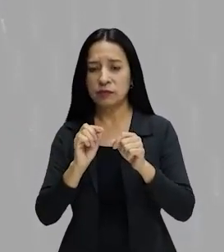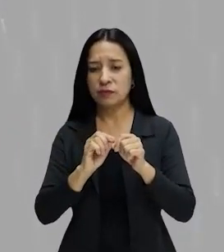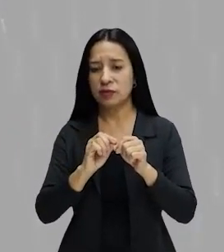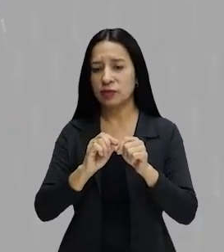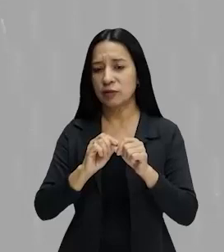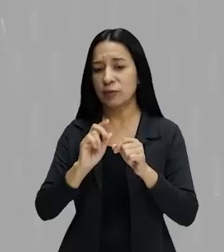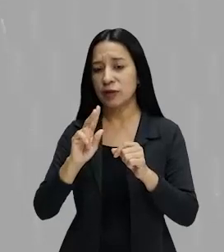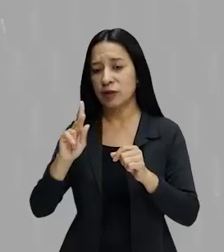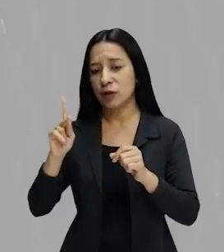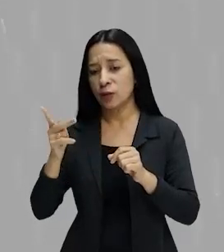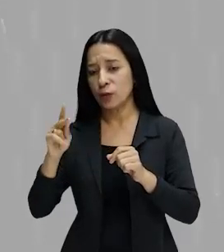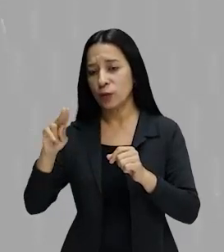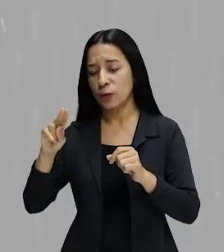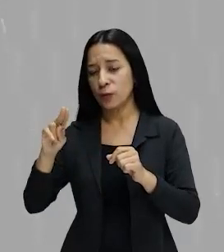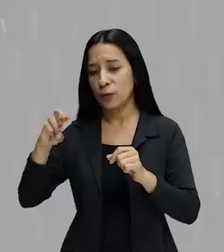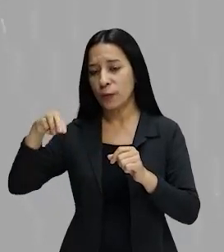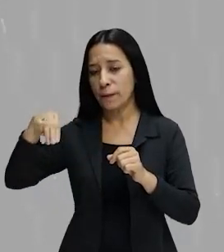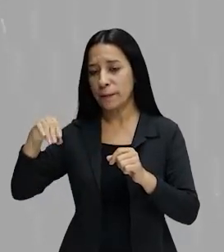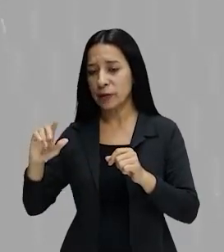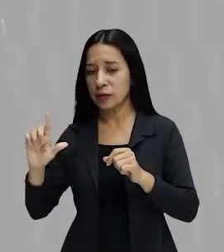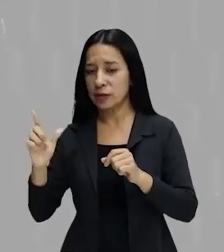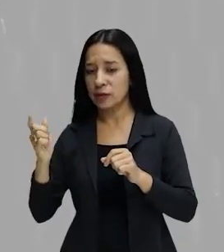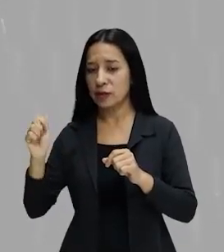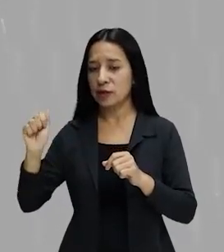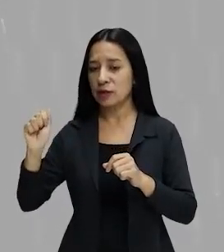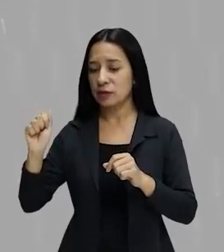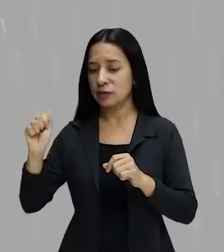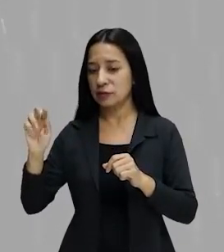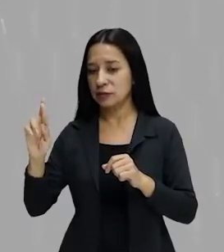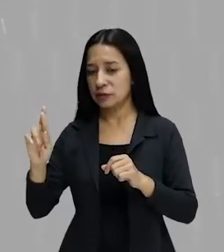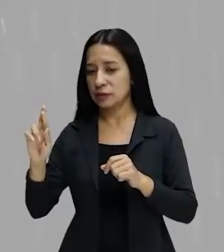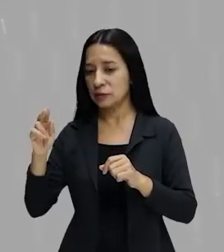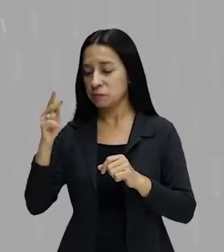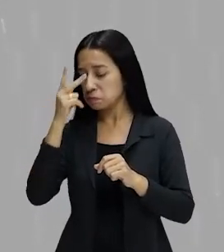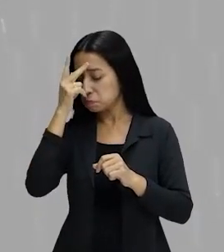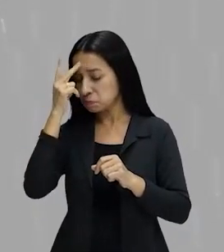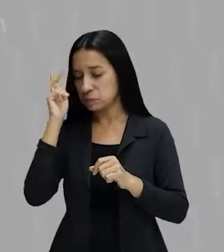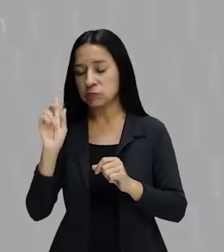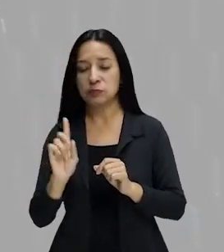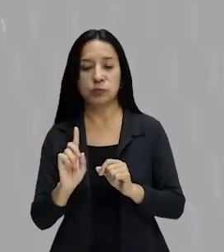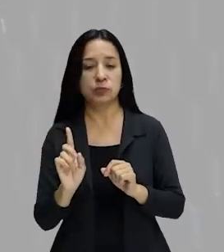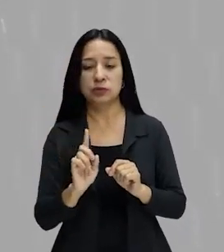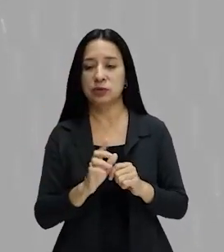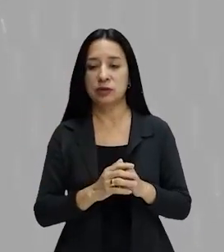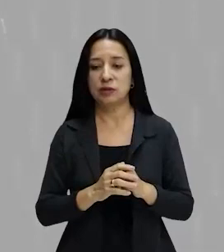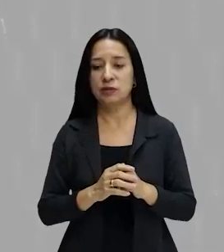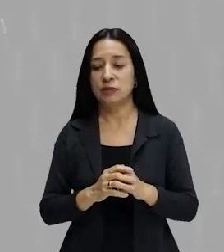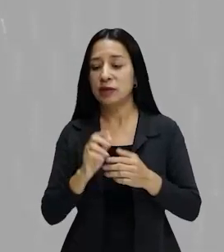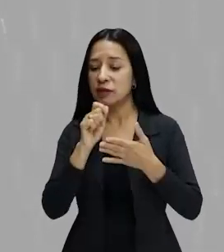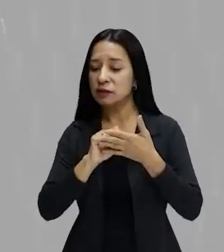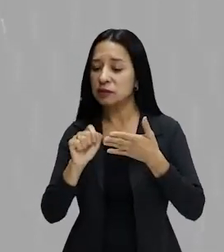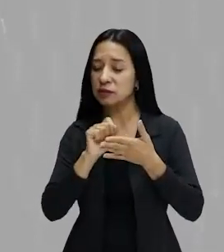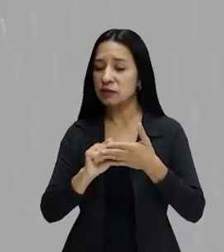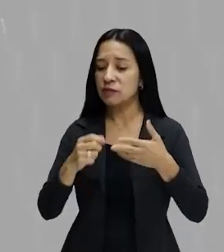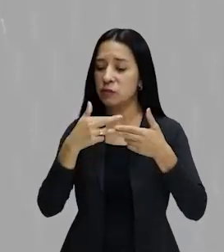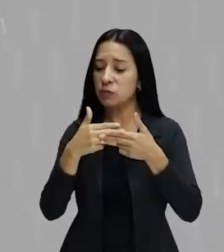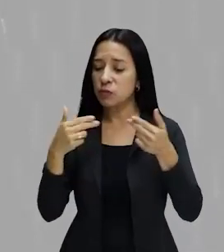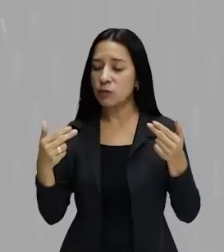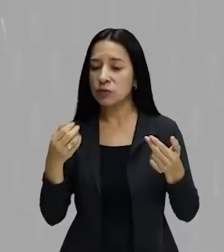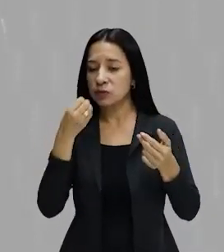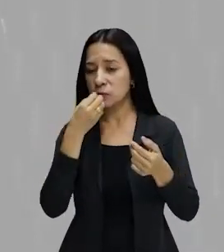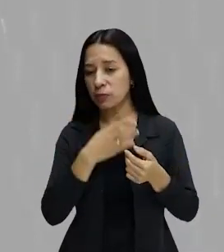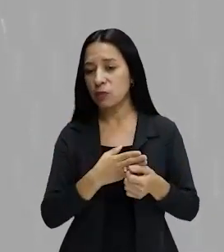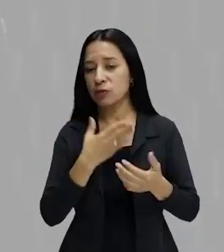maranhense, poeta, escritor maranhense, já falecido, saudosíssimo para nós, escreveu muitas coisas bacanas e